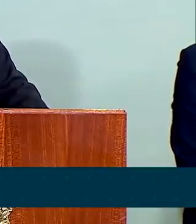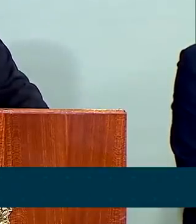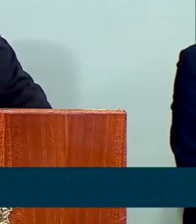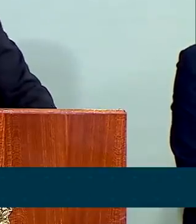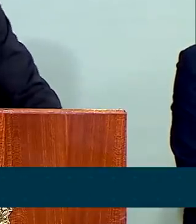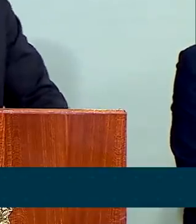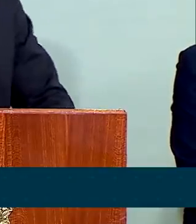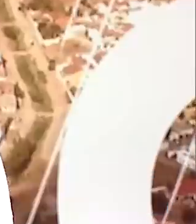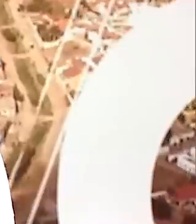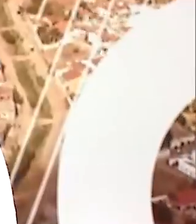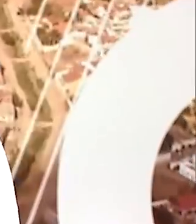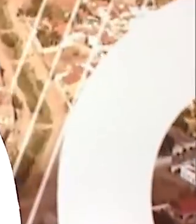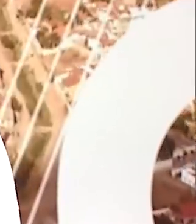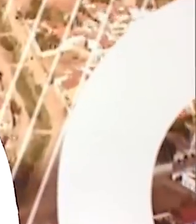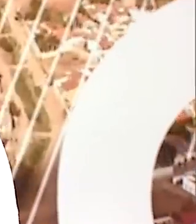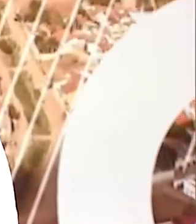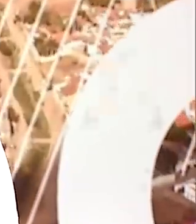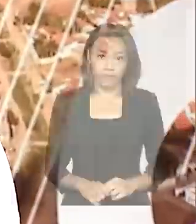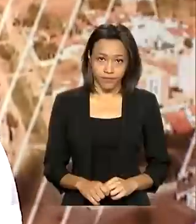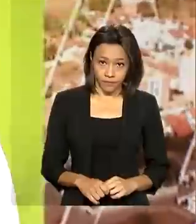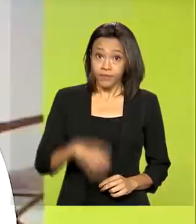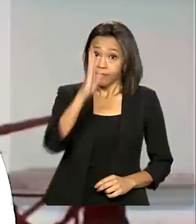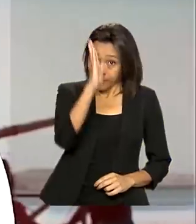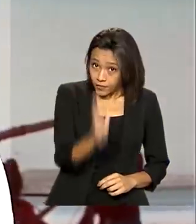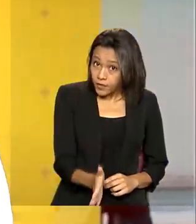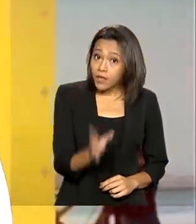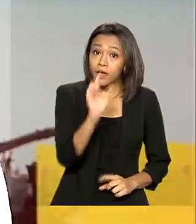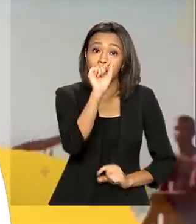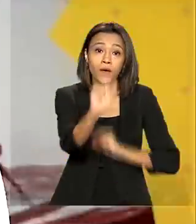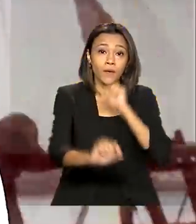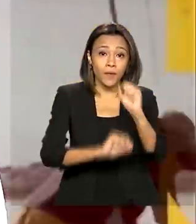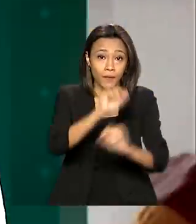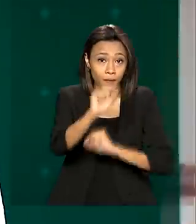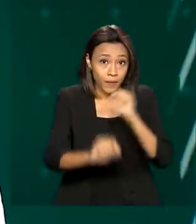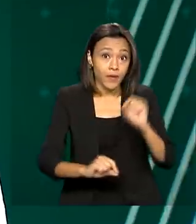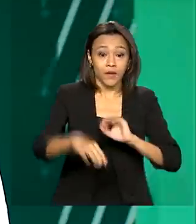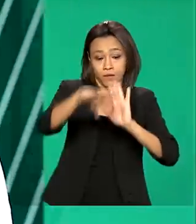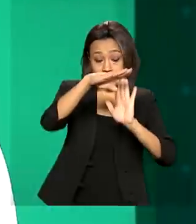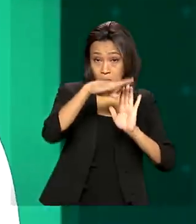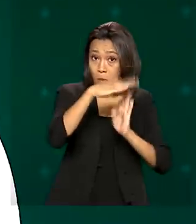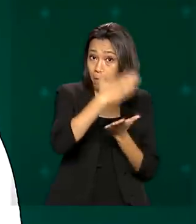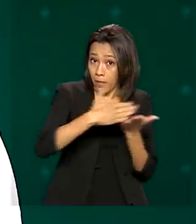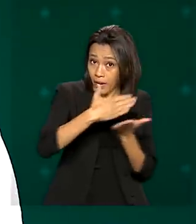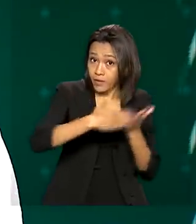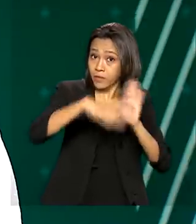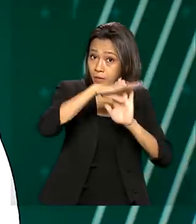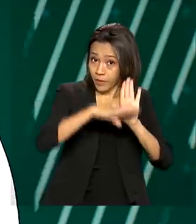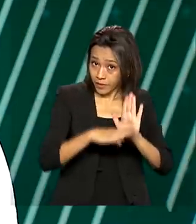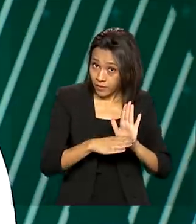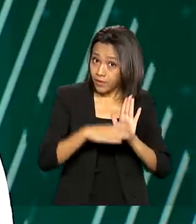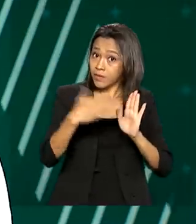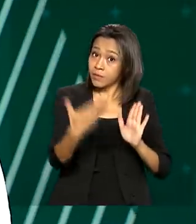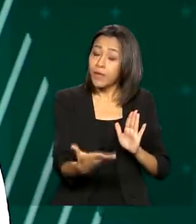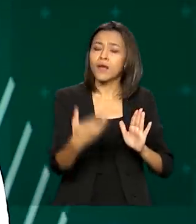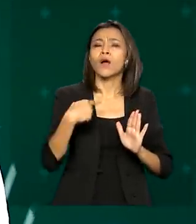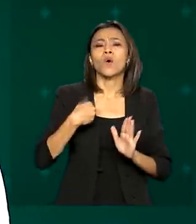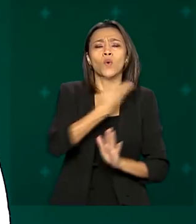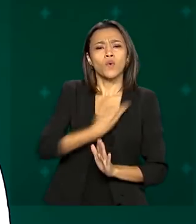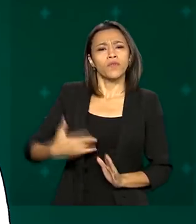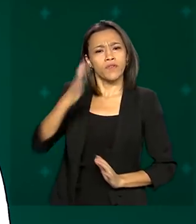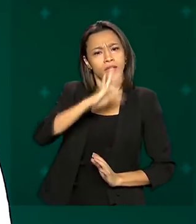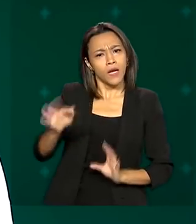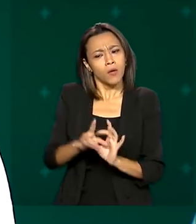aperfeiçoamentos. E já como parte do programa Casa Verde e Amarela, o governo federal autorizou a